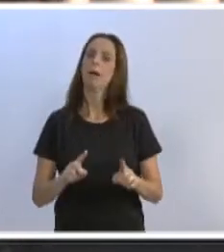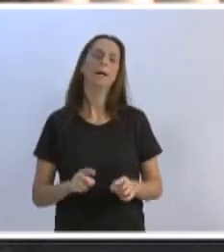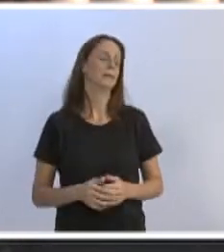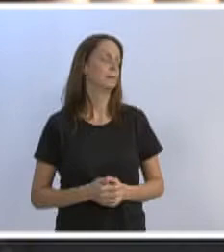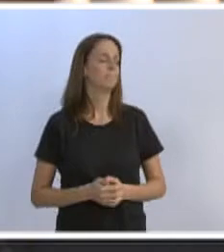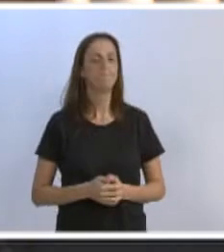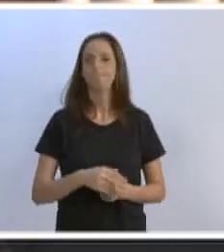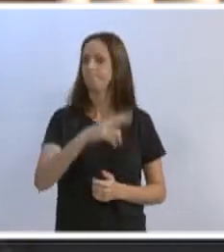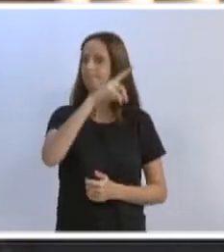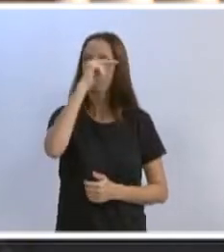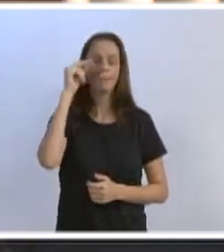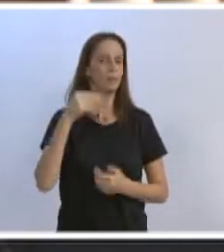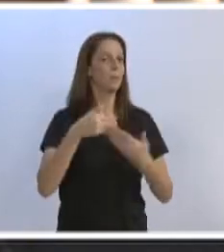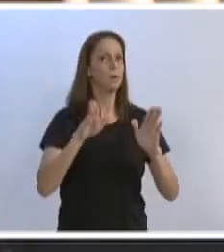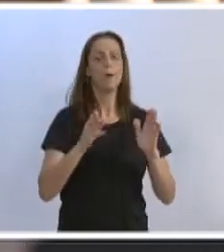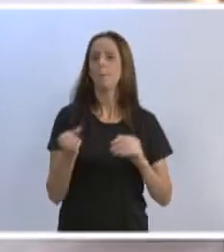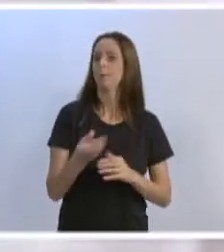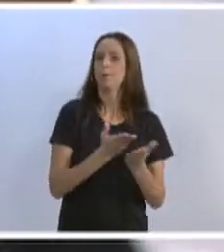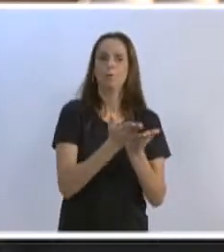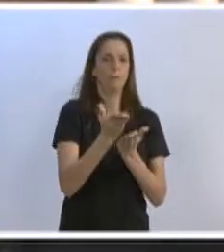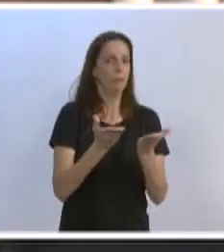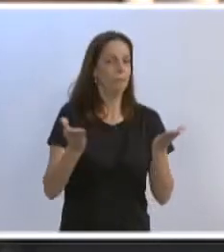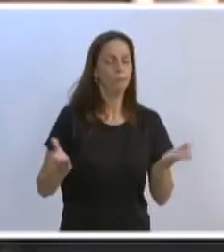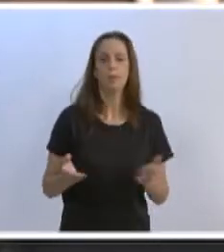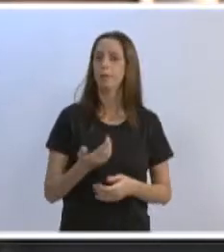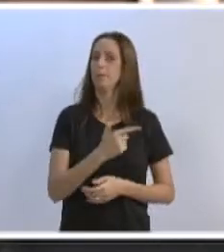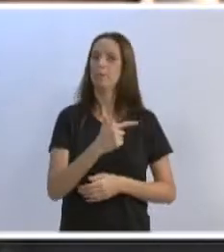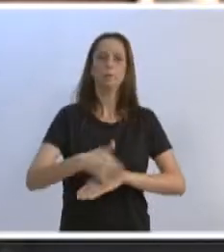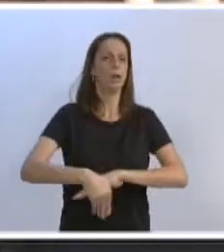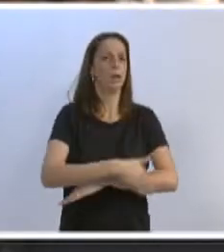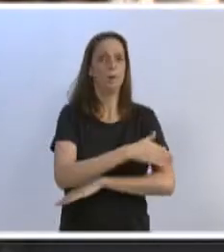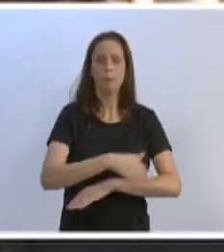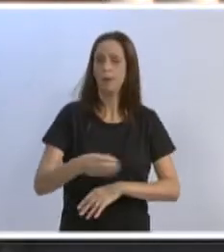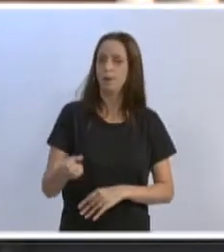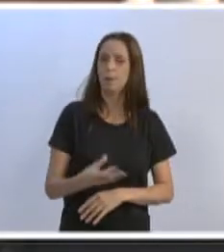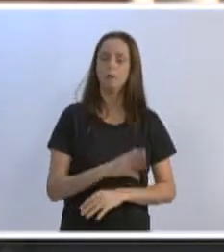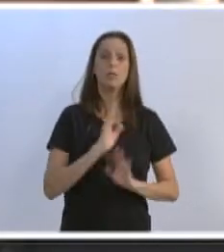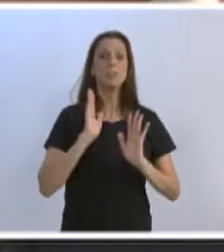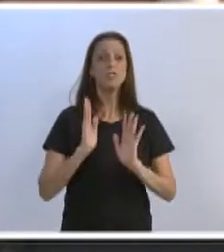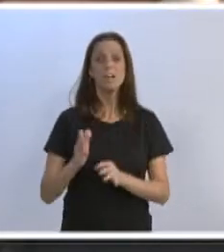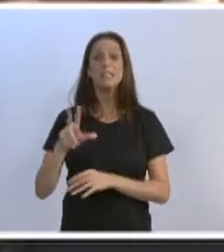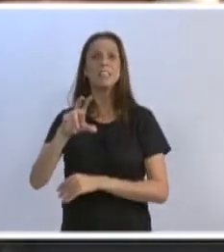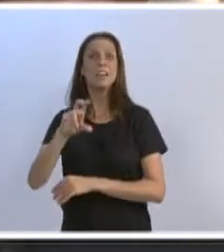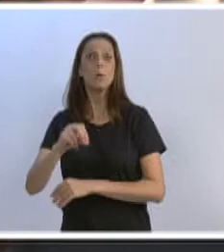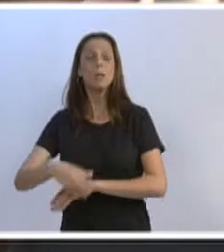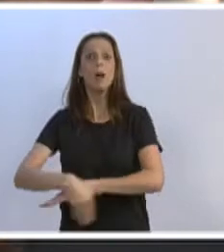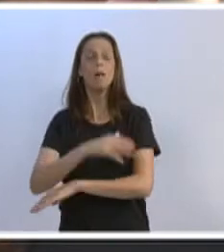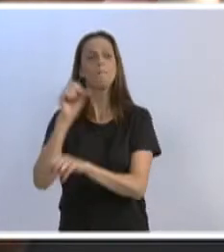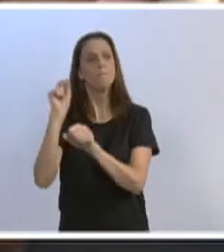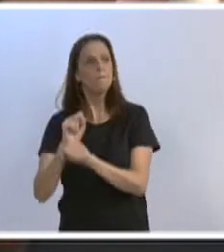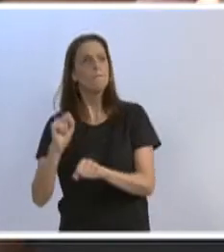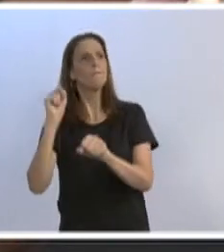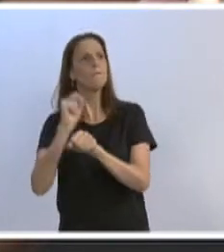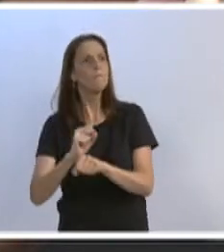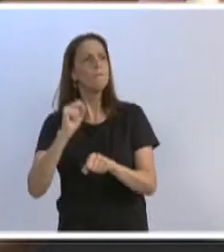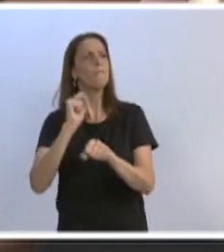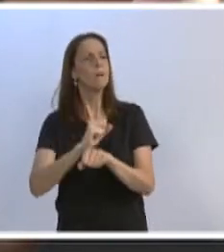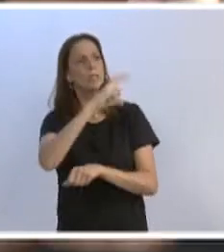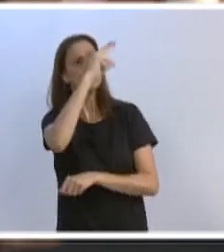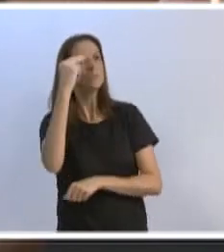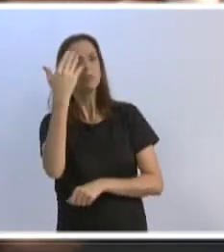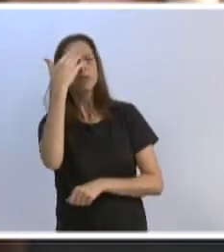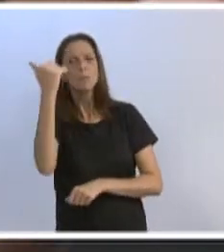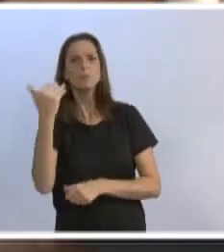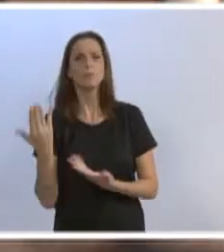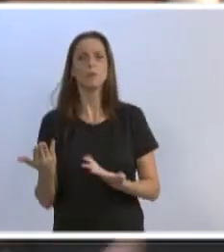chamadas novas licitações, não são chamadas novas ruas, são 50 ou mais ruas congeladas no programa de pavimentação, que precisa ser dada uma resposta para a sociedade,